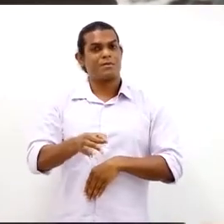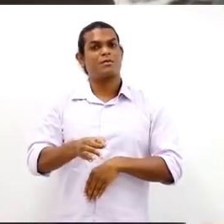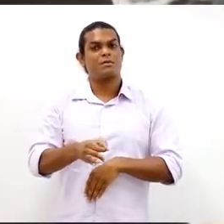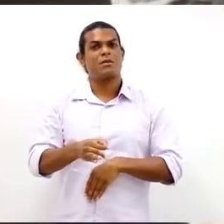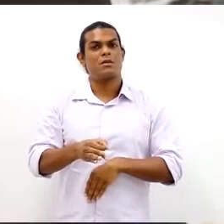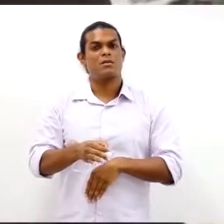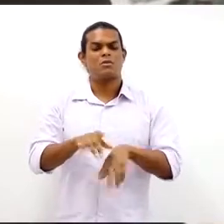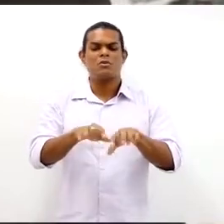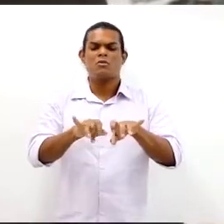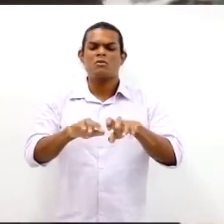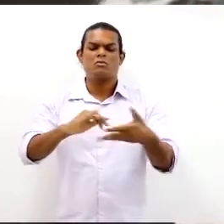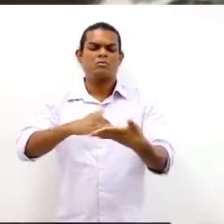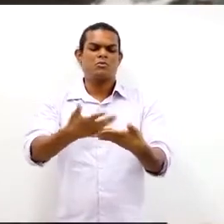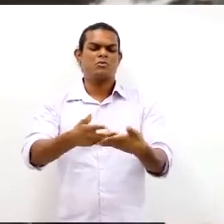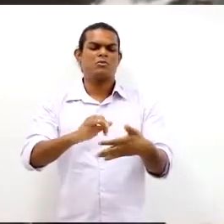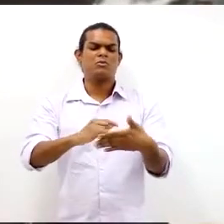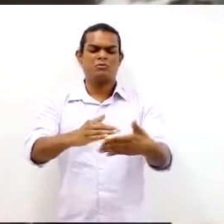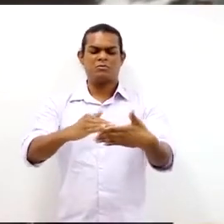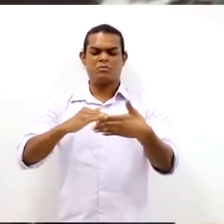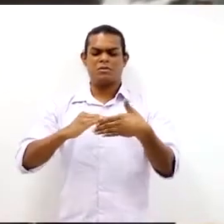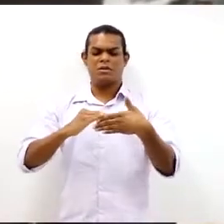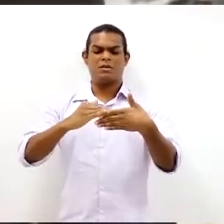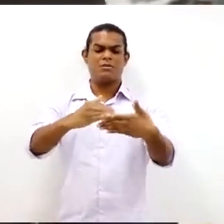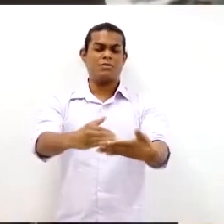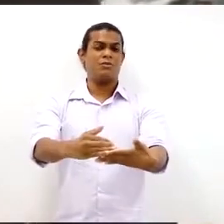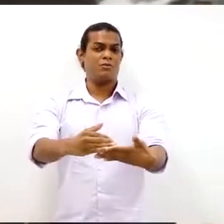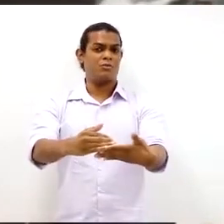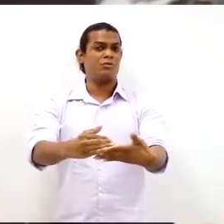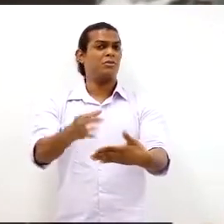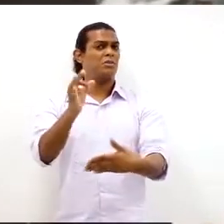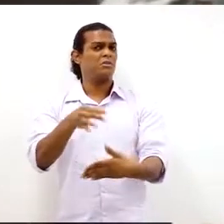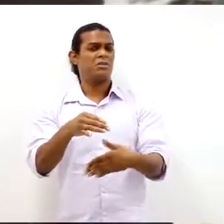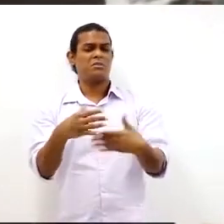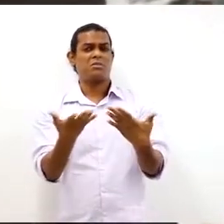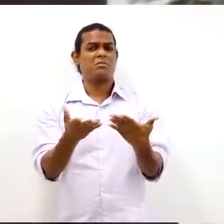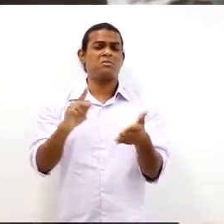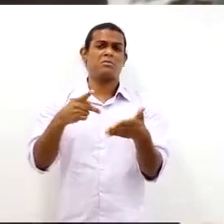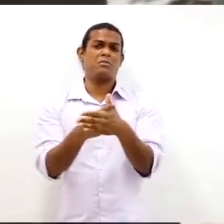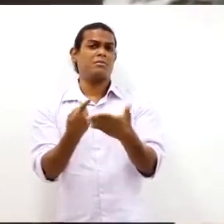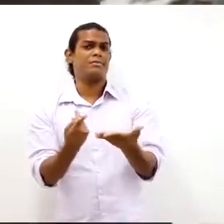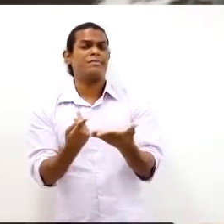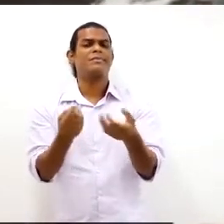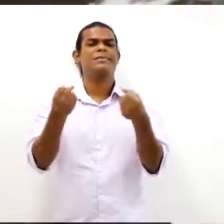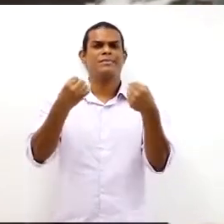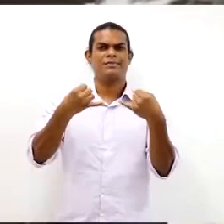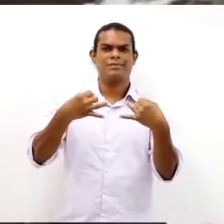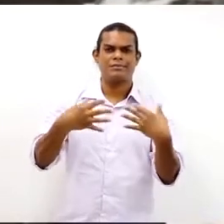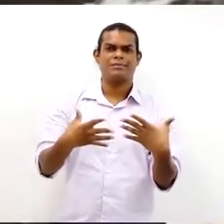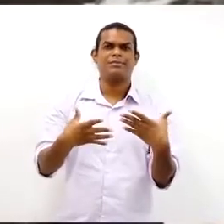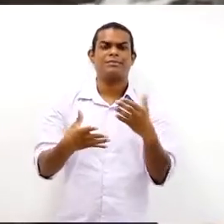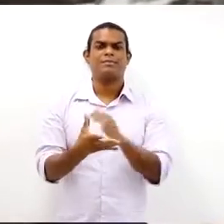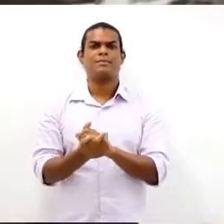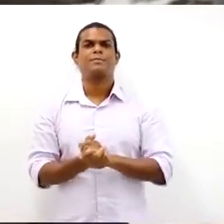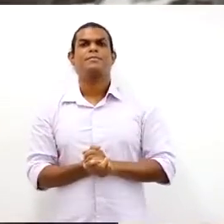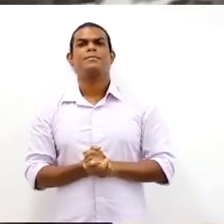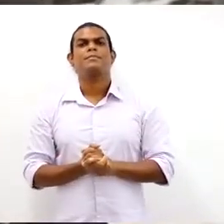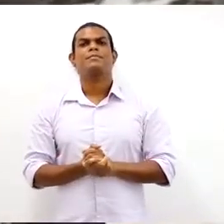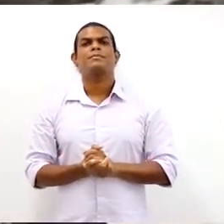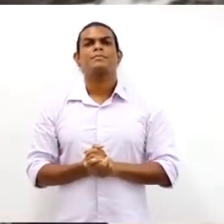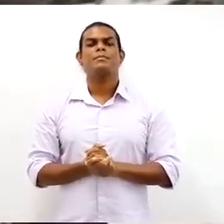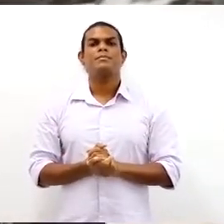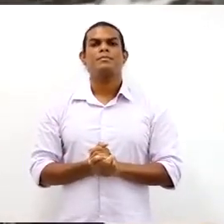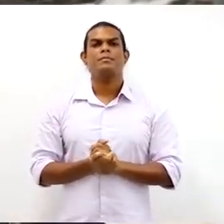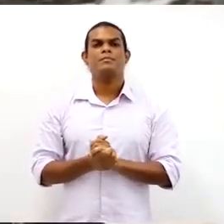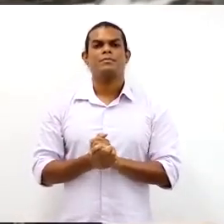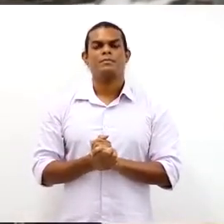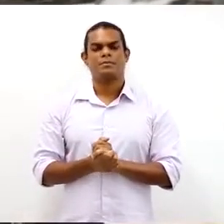correta, para que o trabalhador exerça a atividade laboral sem colocar a sua saúde em risco. E pode-se colocar a sua saúde em risco pela postura que